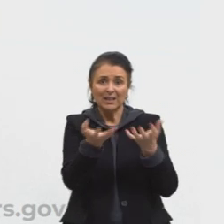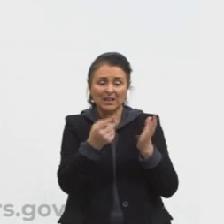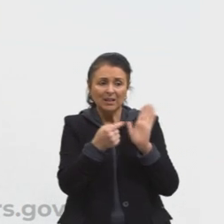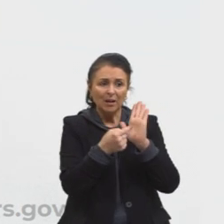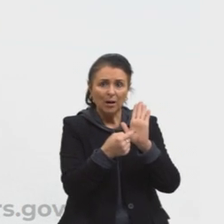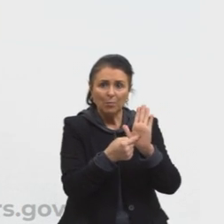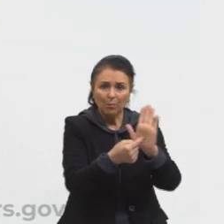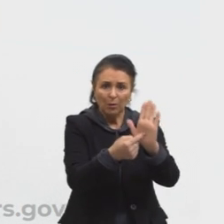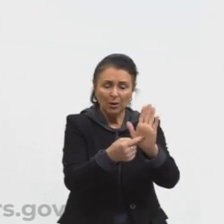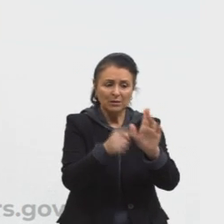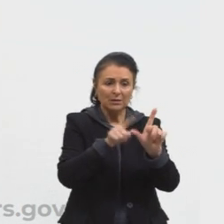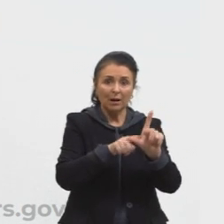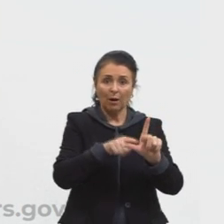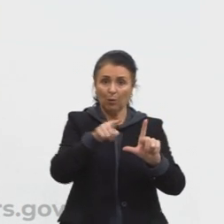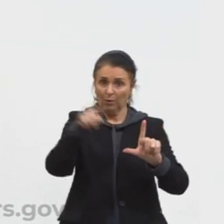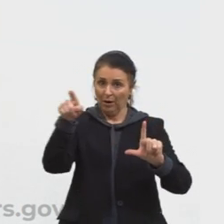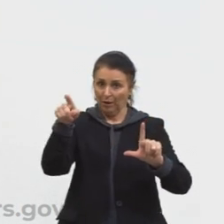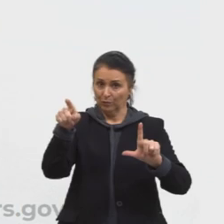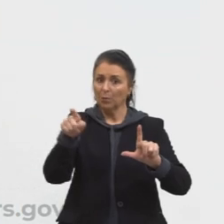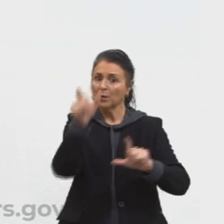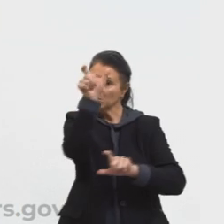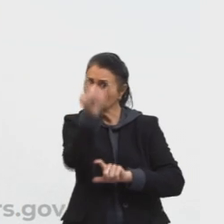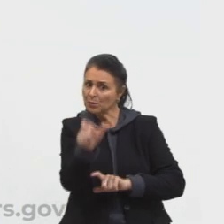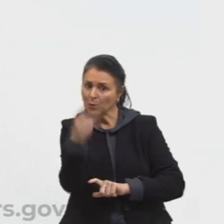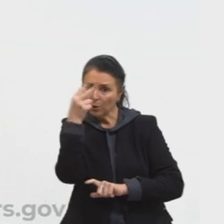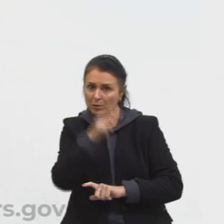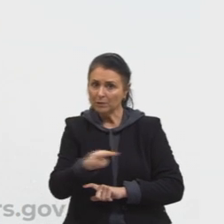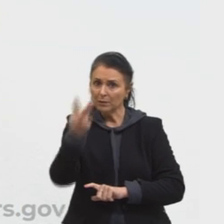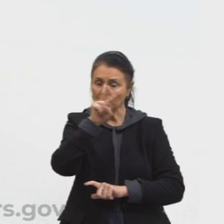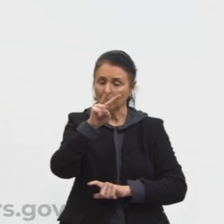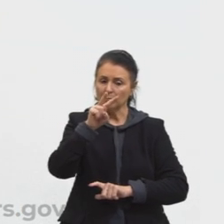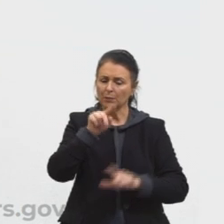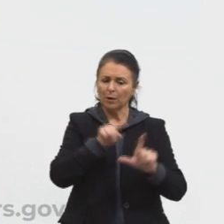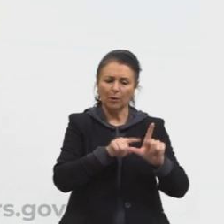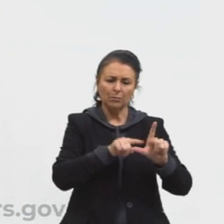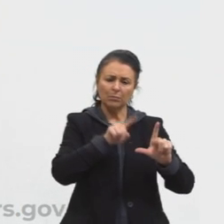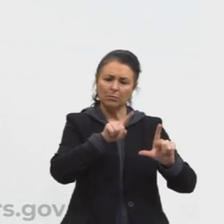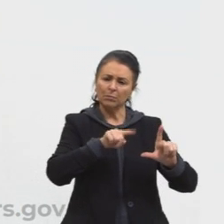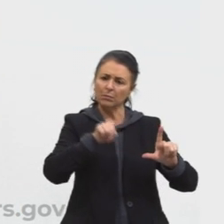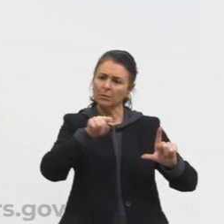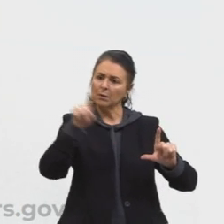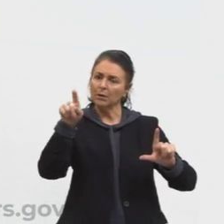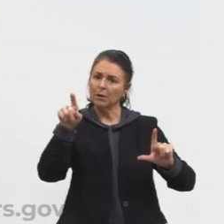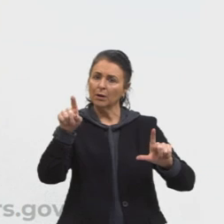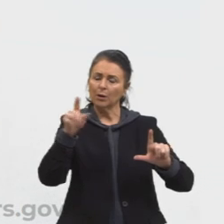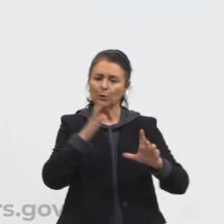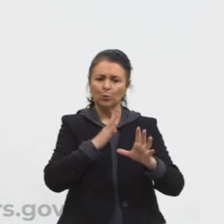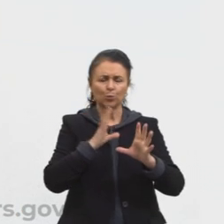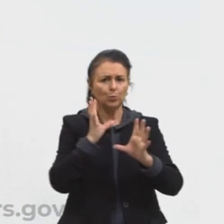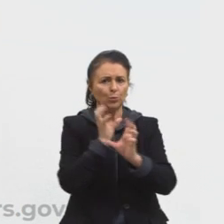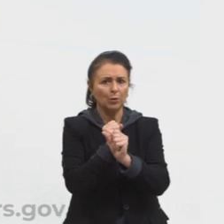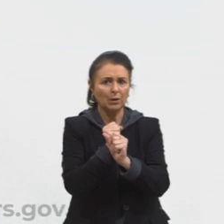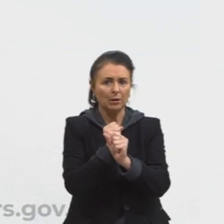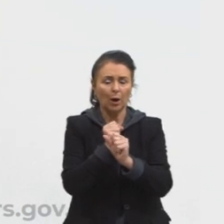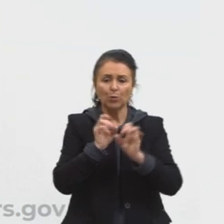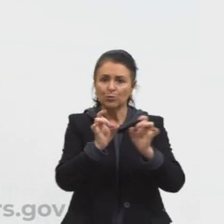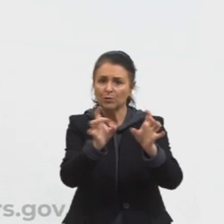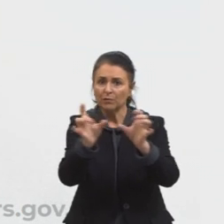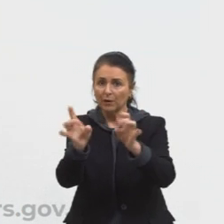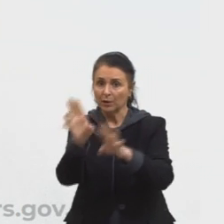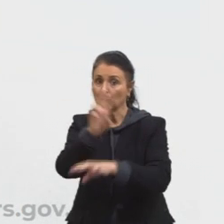gráfico mostrado a seguir. Ele representa a evolução do total de vendas em reais de certo